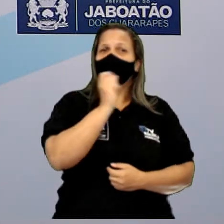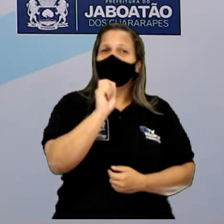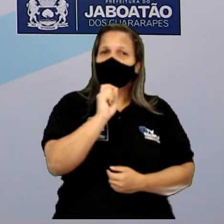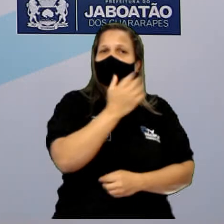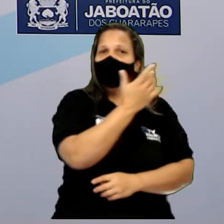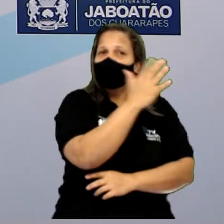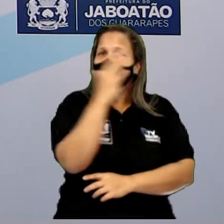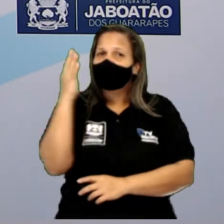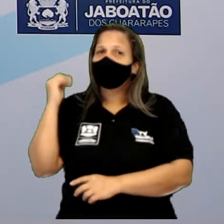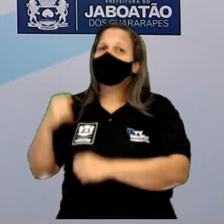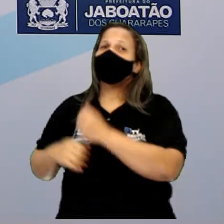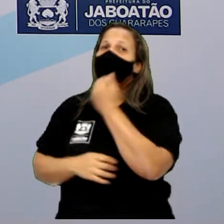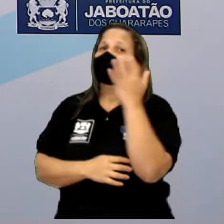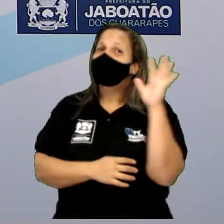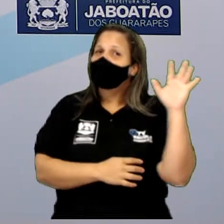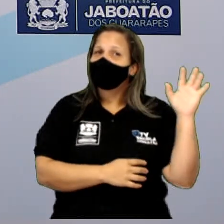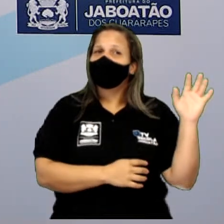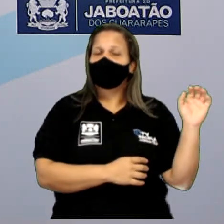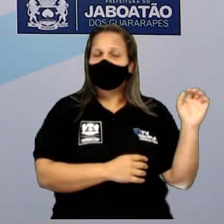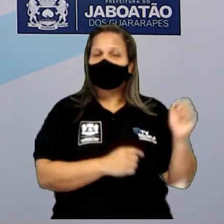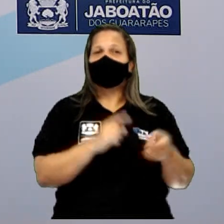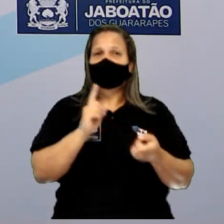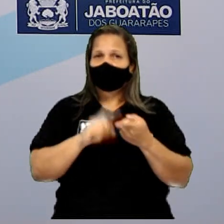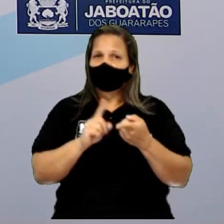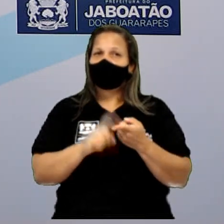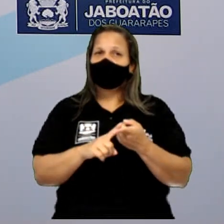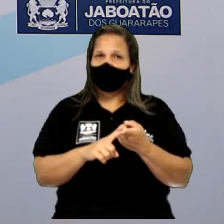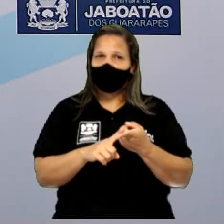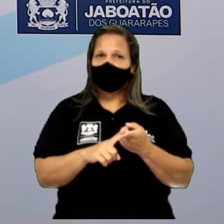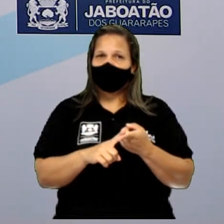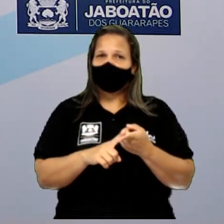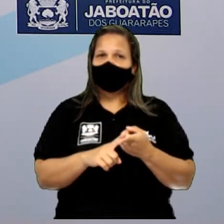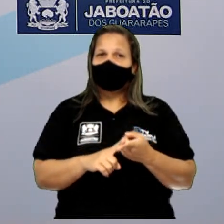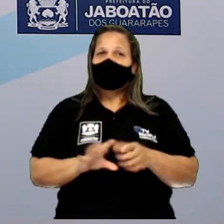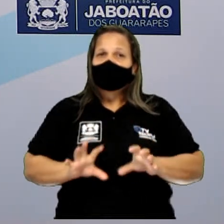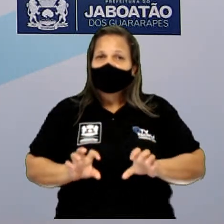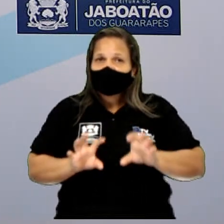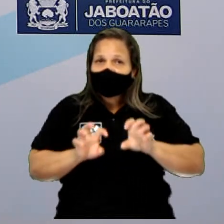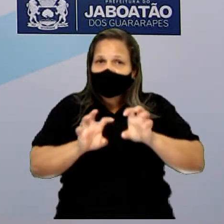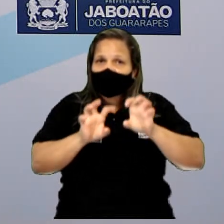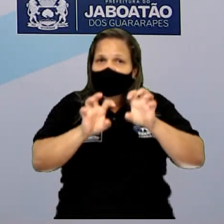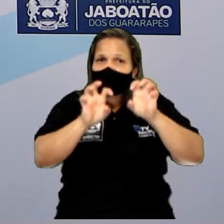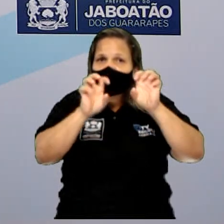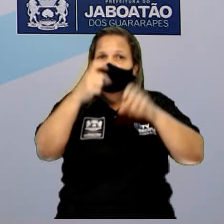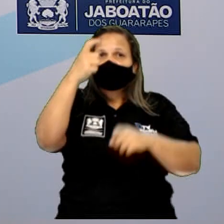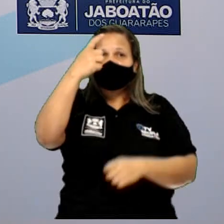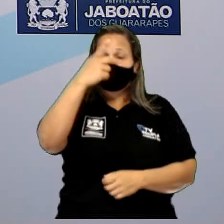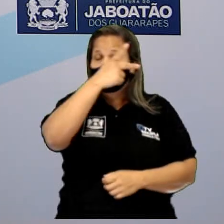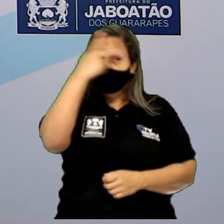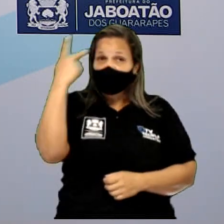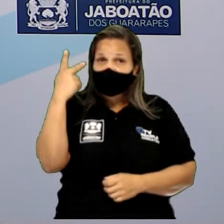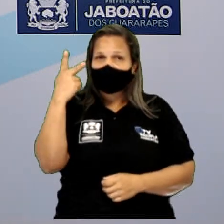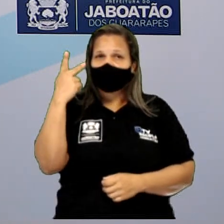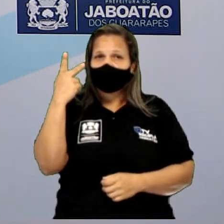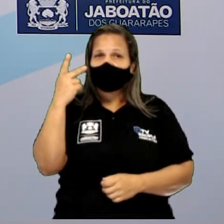problemas no sistema nervoso, pode levar até casos de câncer. Então, a gente precisa se proteger